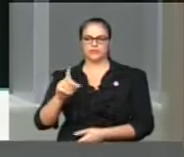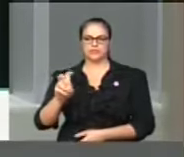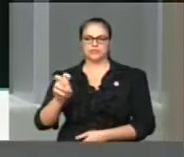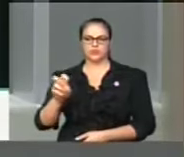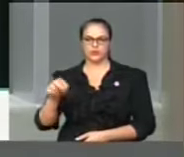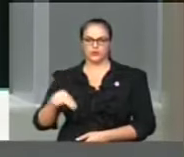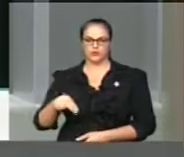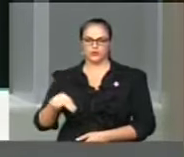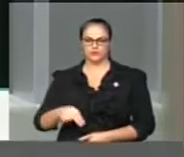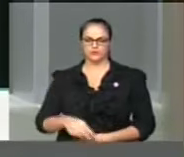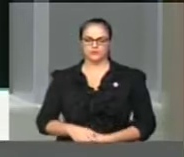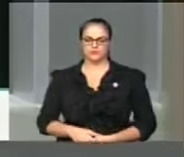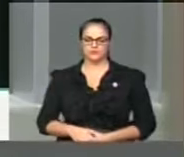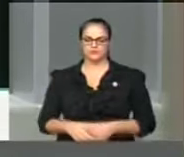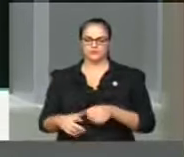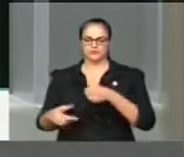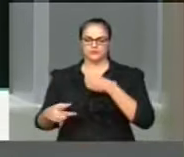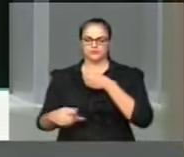Muito obrigado,